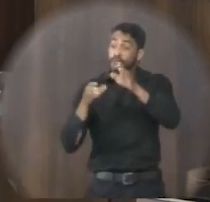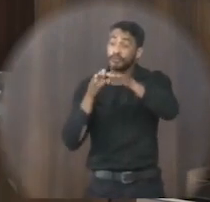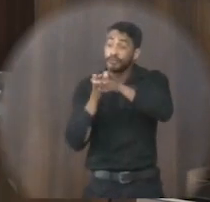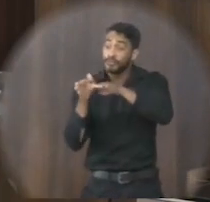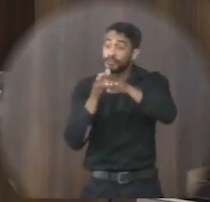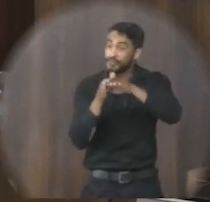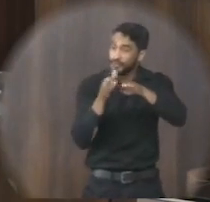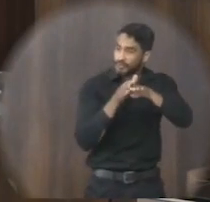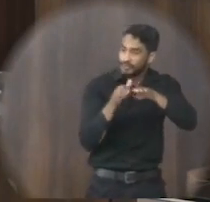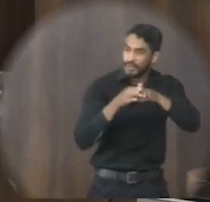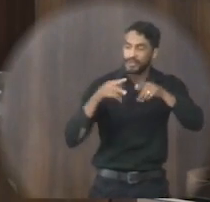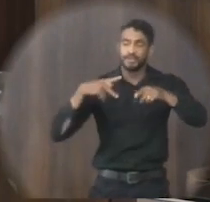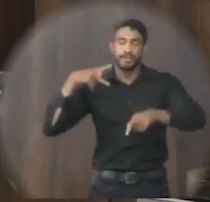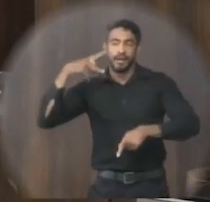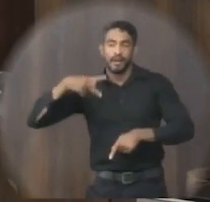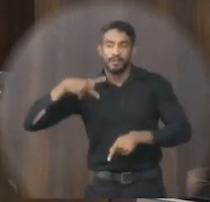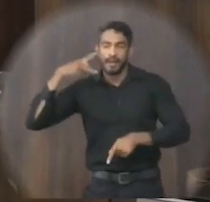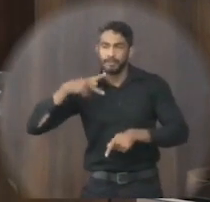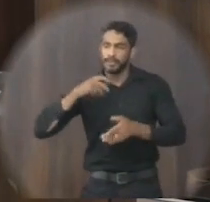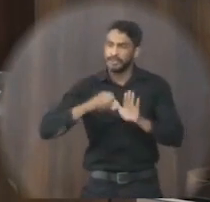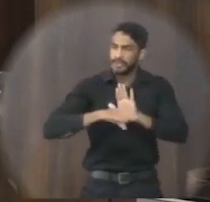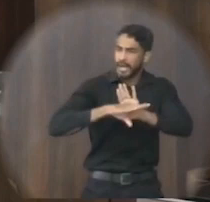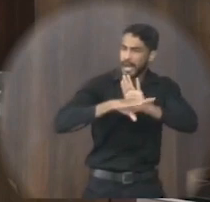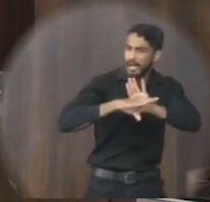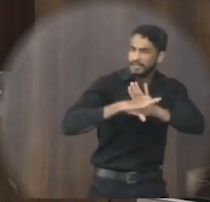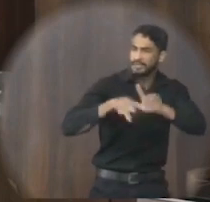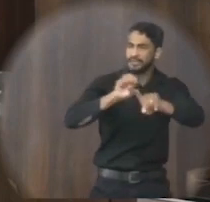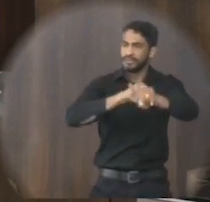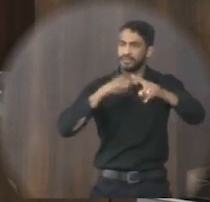Política de Assistência Social de Janaúba